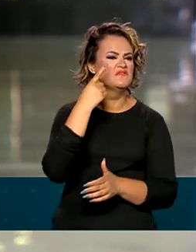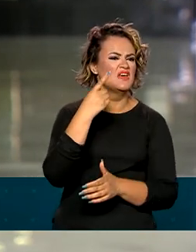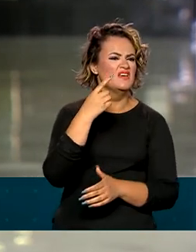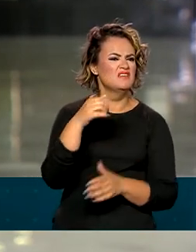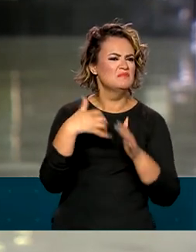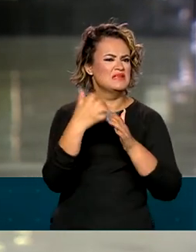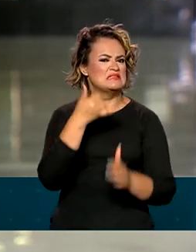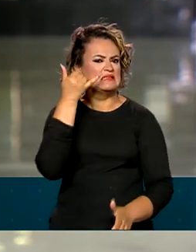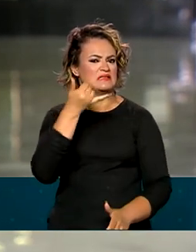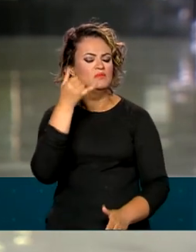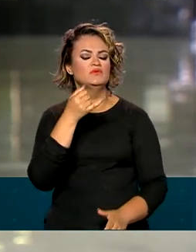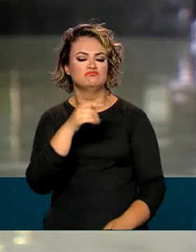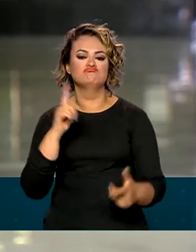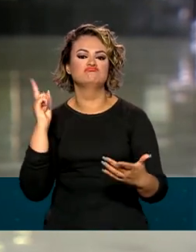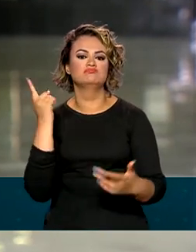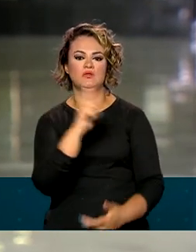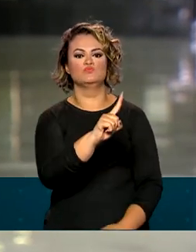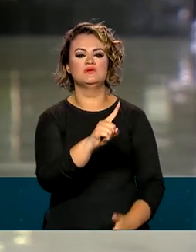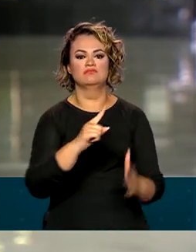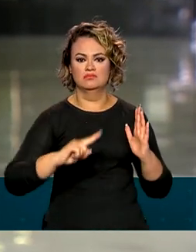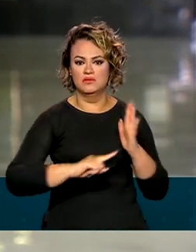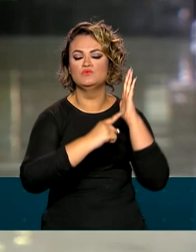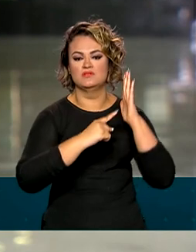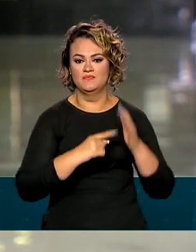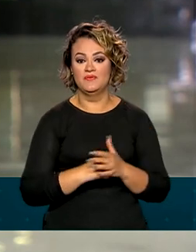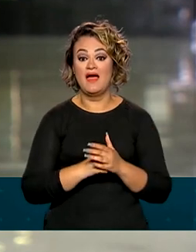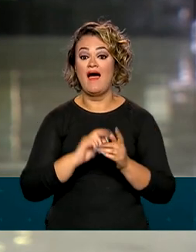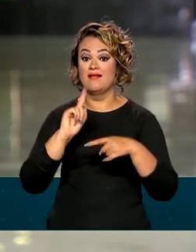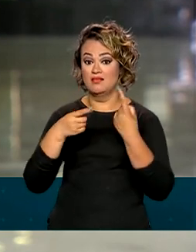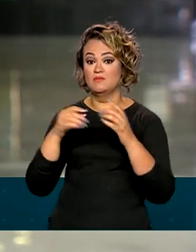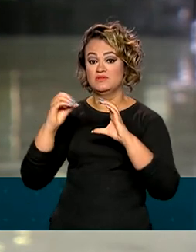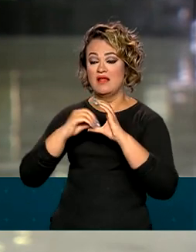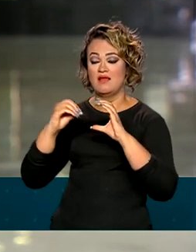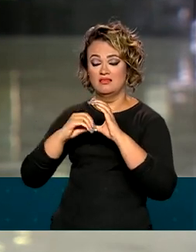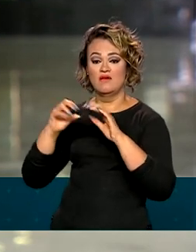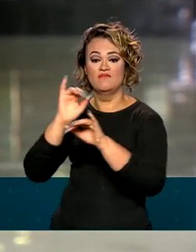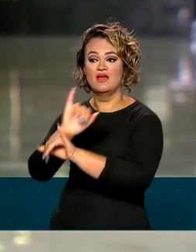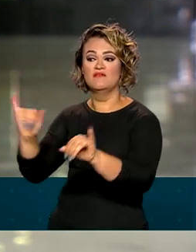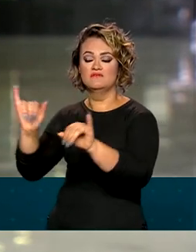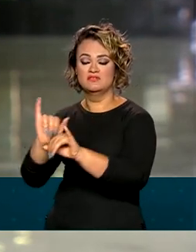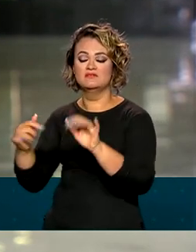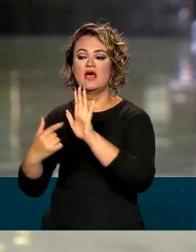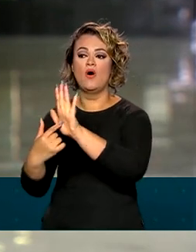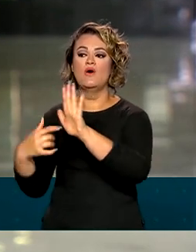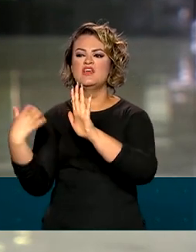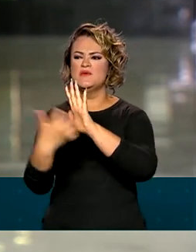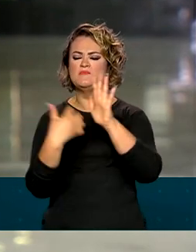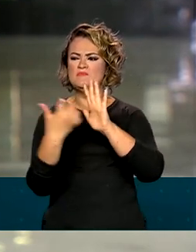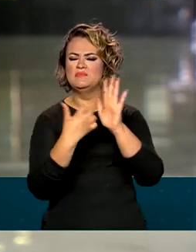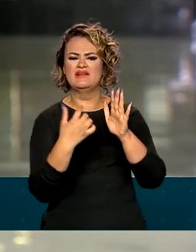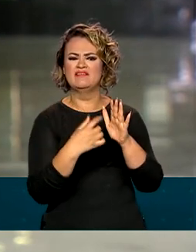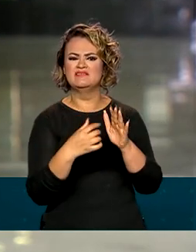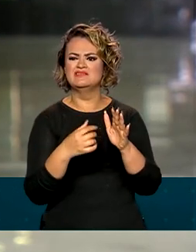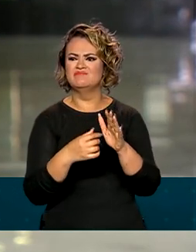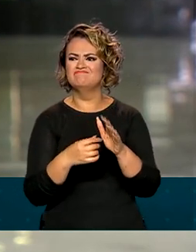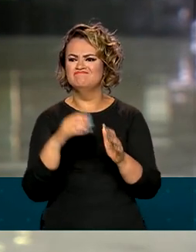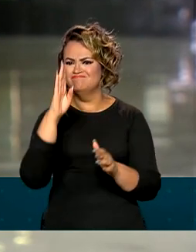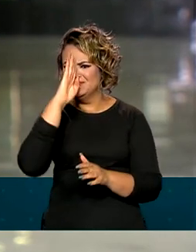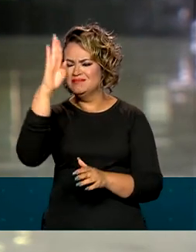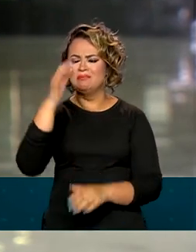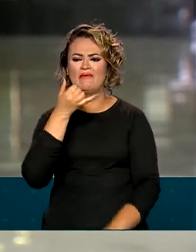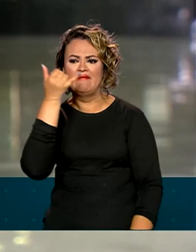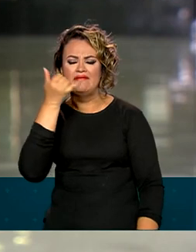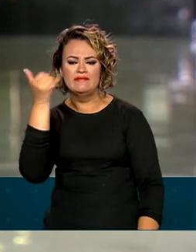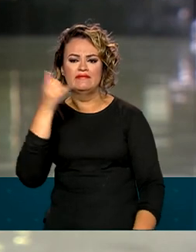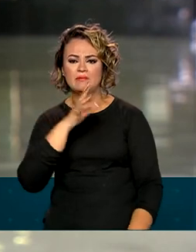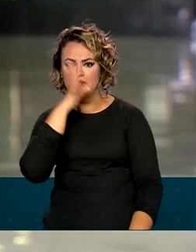chamadas. Uma vez por mês, a Anatel vai divulgar a relação dessas empresas, responsável pelos maiores geradores de chamadas